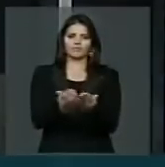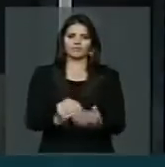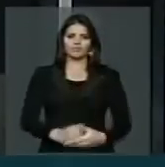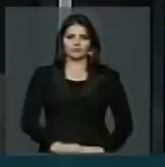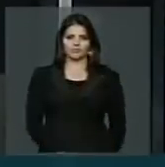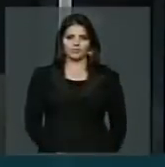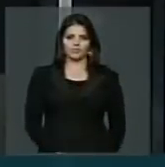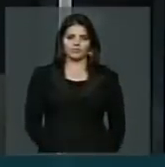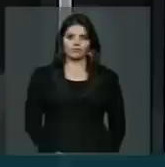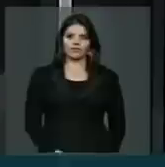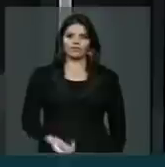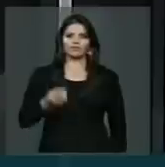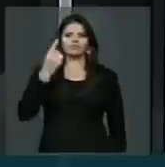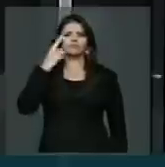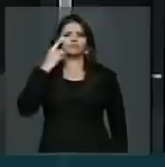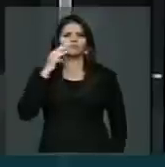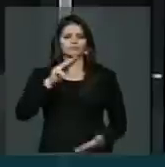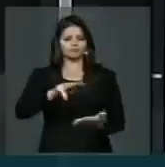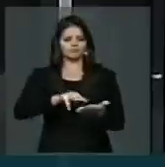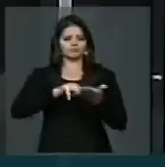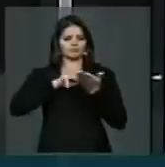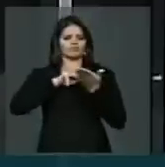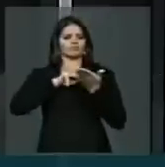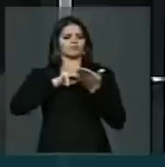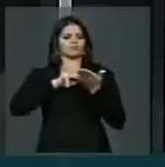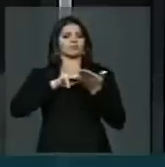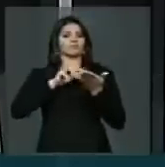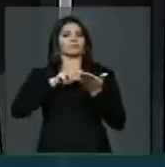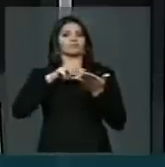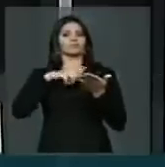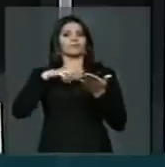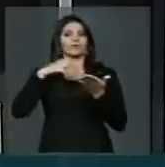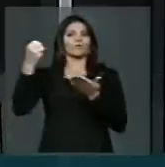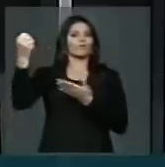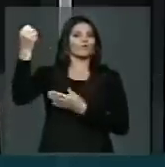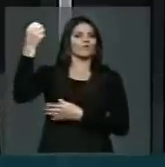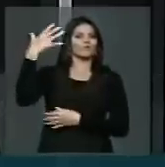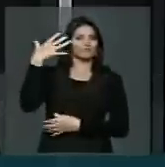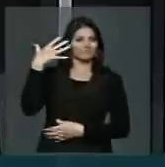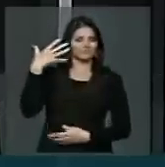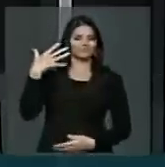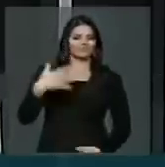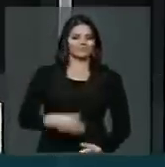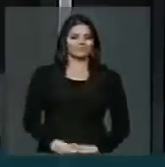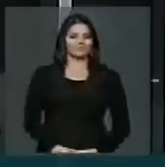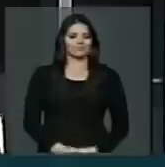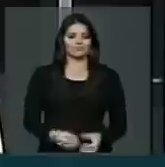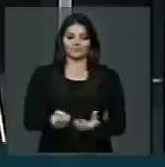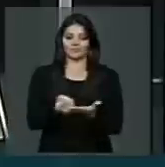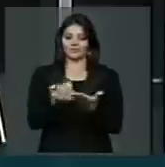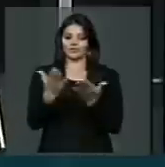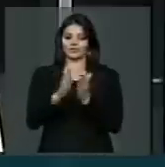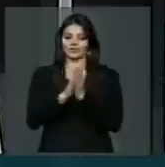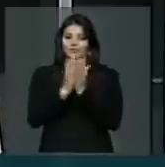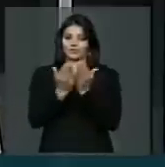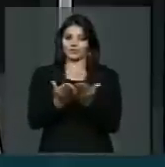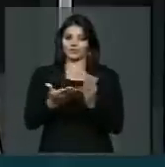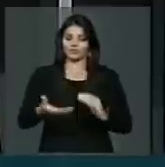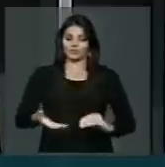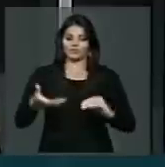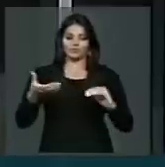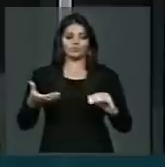me veio uma mensagem iluminada que o Congresso Nacional